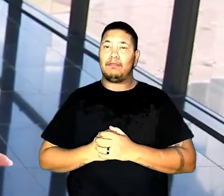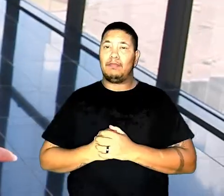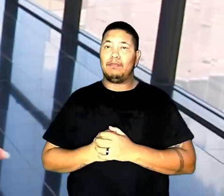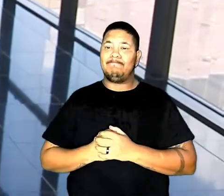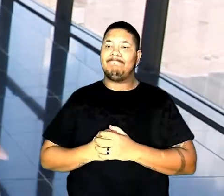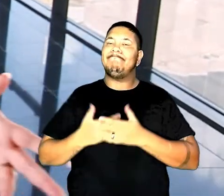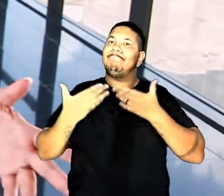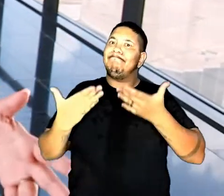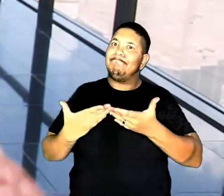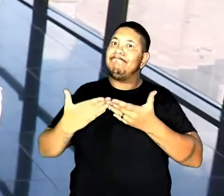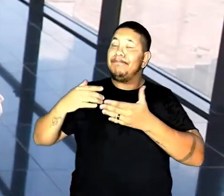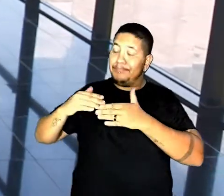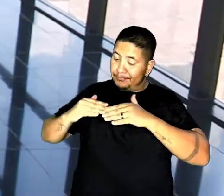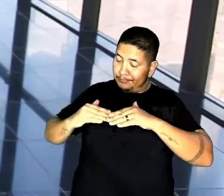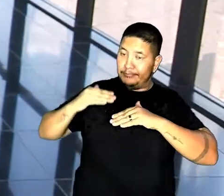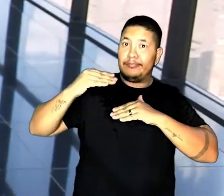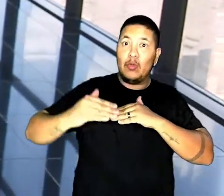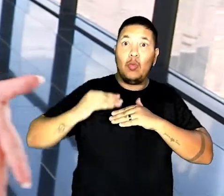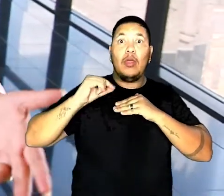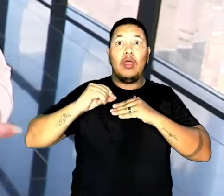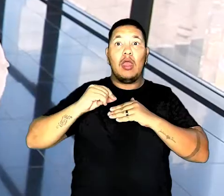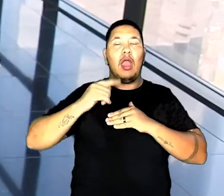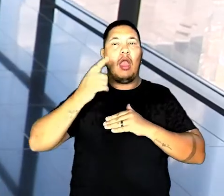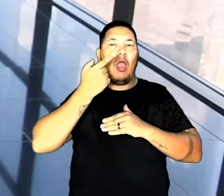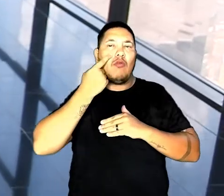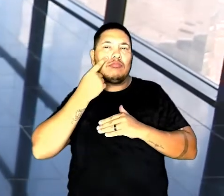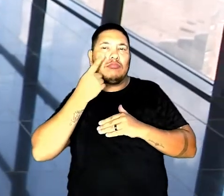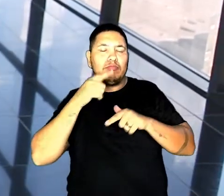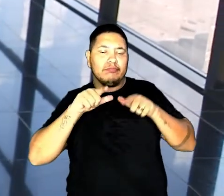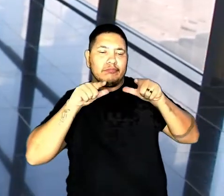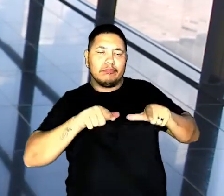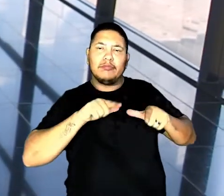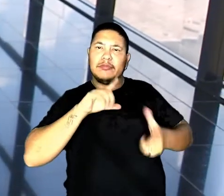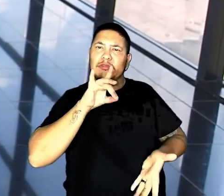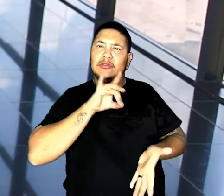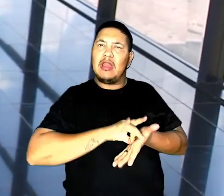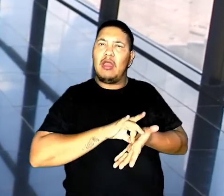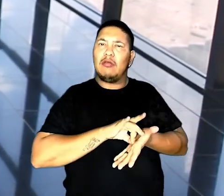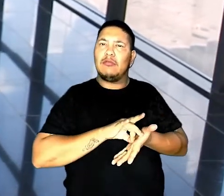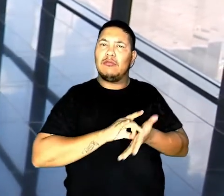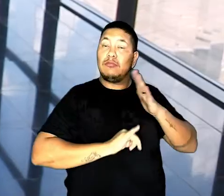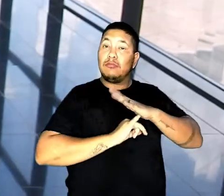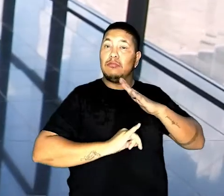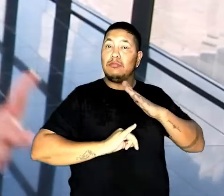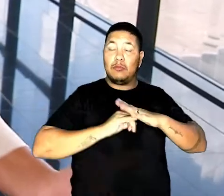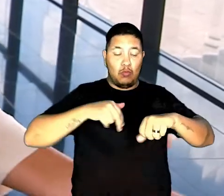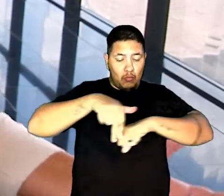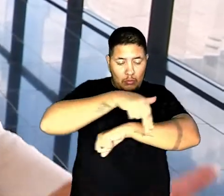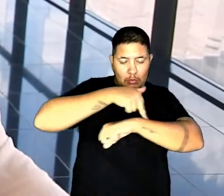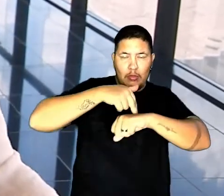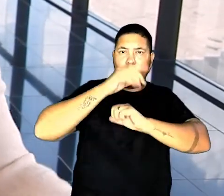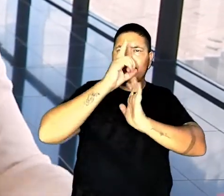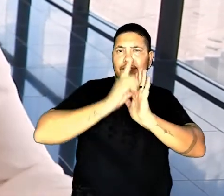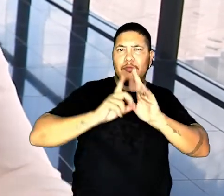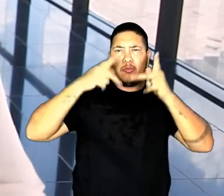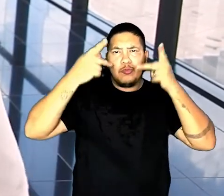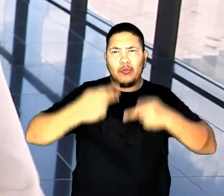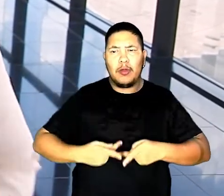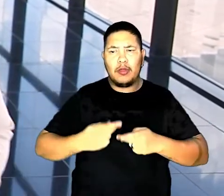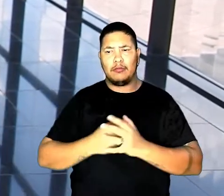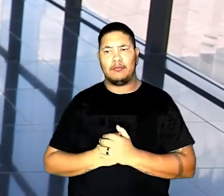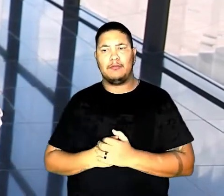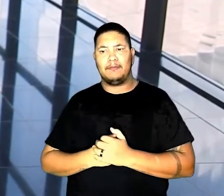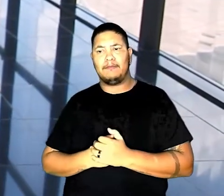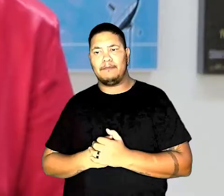humanos. Para isso, o próximo passo é certificar oficialmente uma instituição nacional de